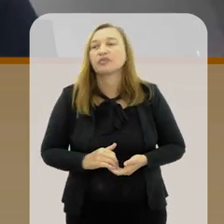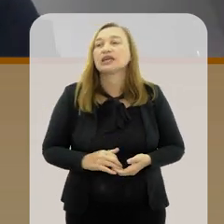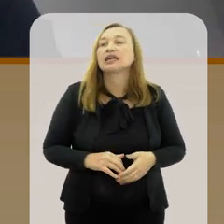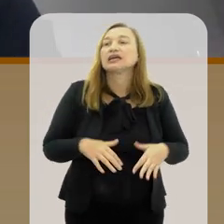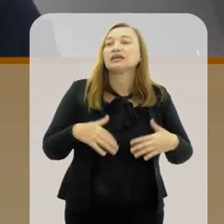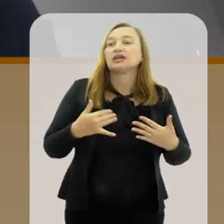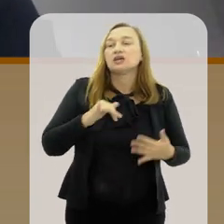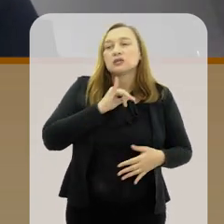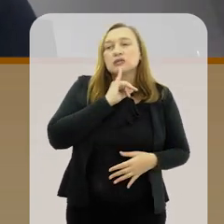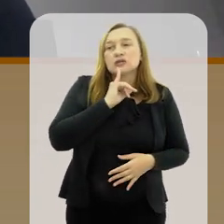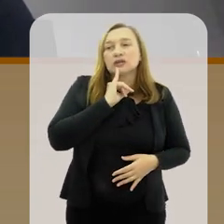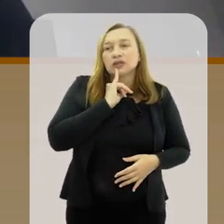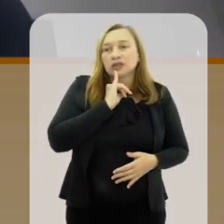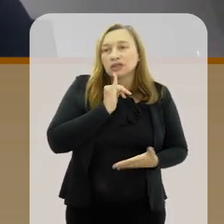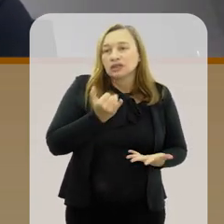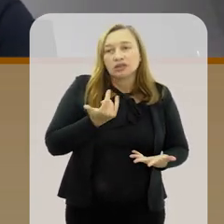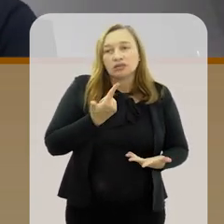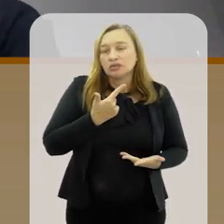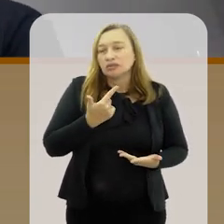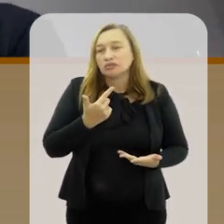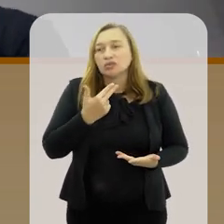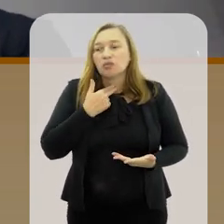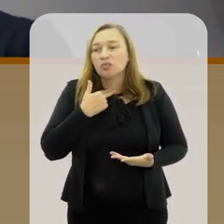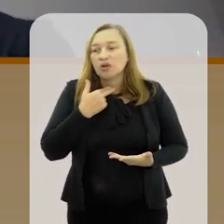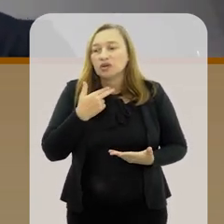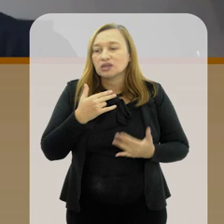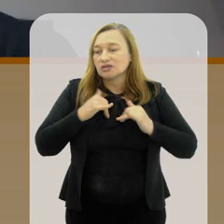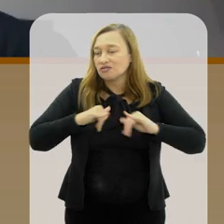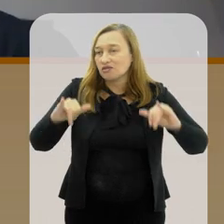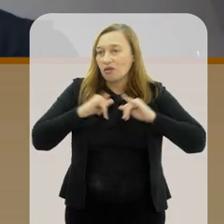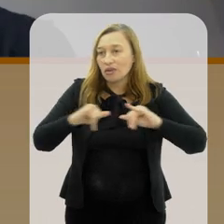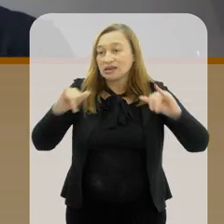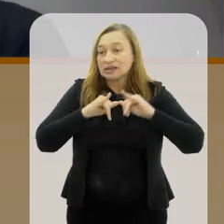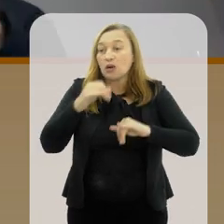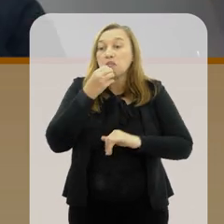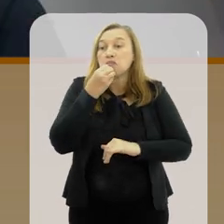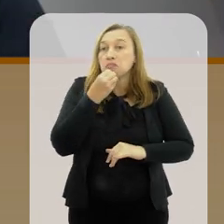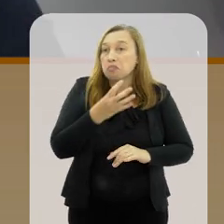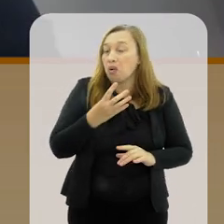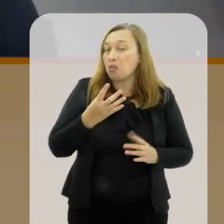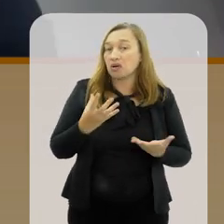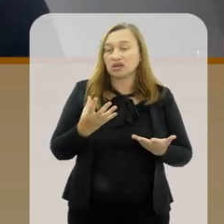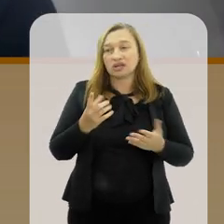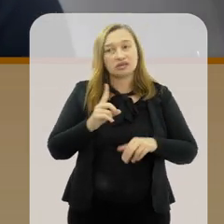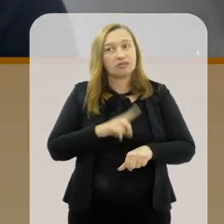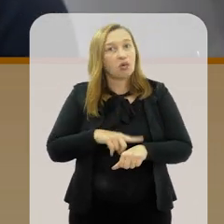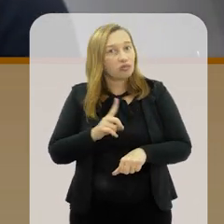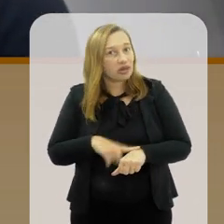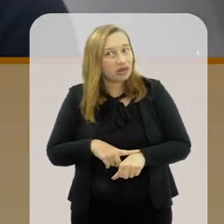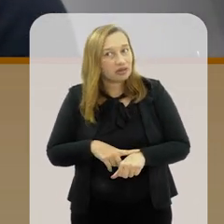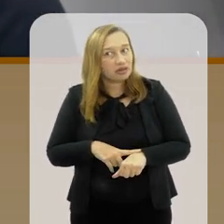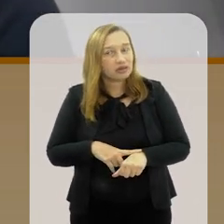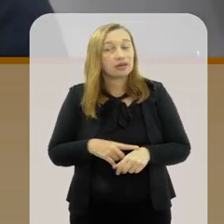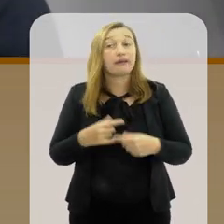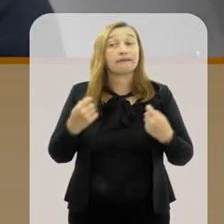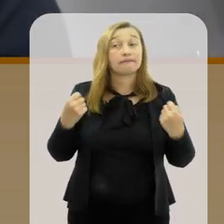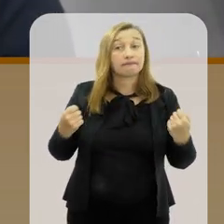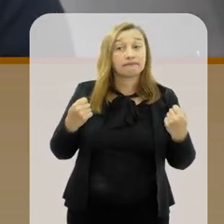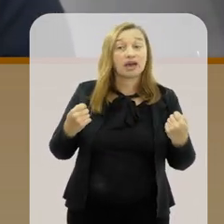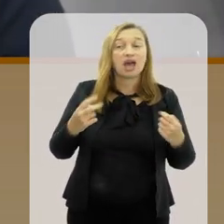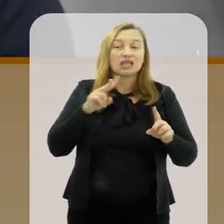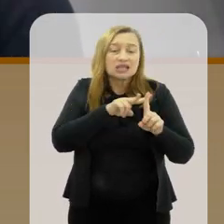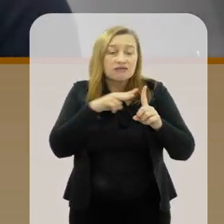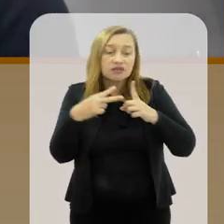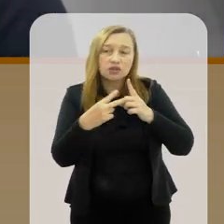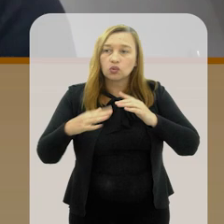funciona um pouco melhor então infelizmente não posso passar uma mensagem tão positiva nesse momento a